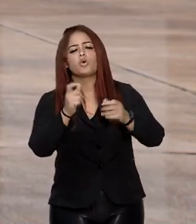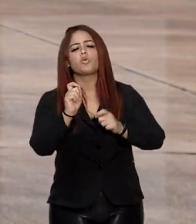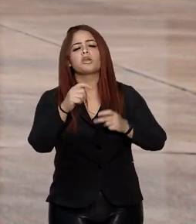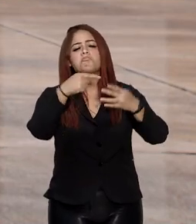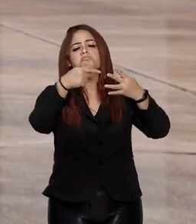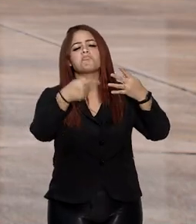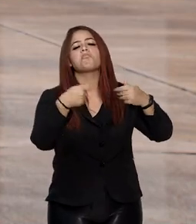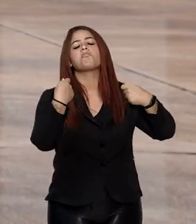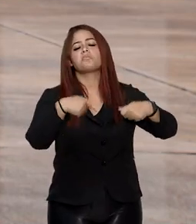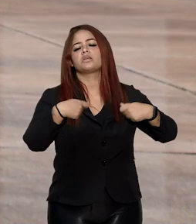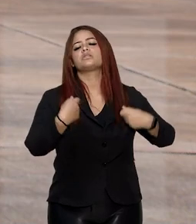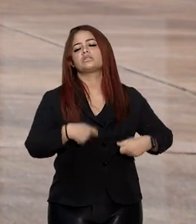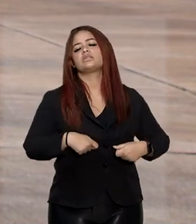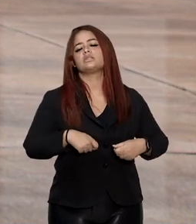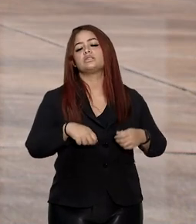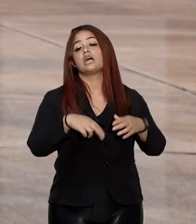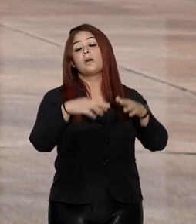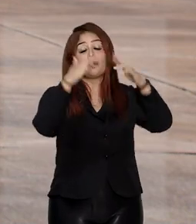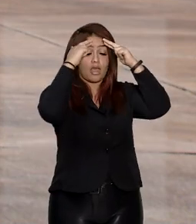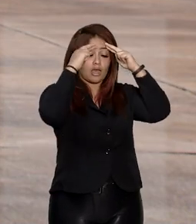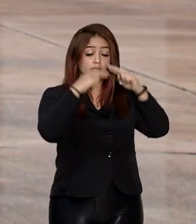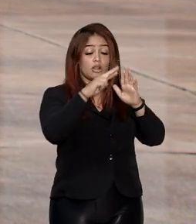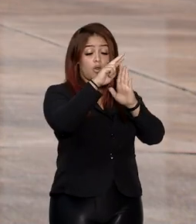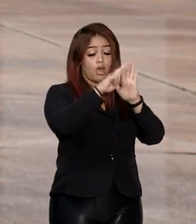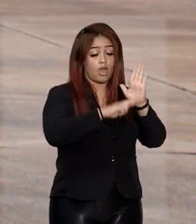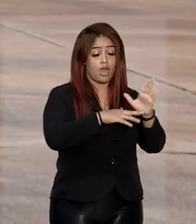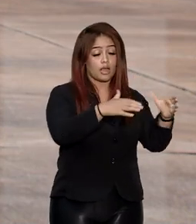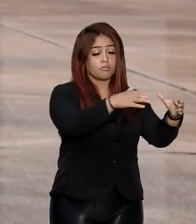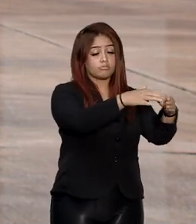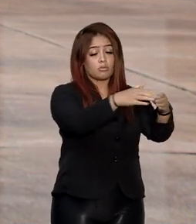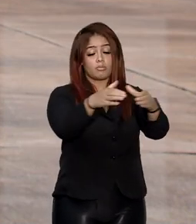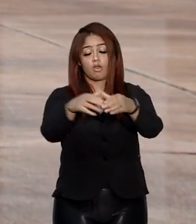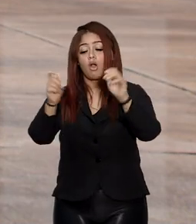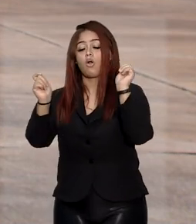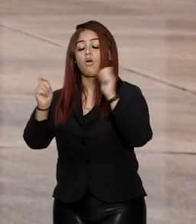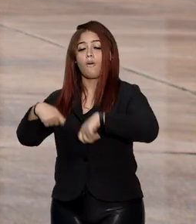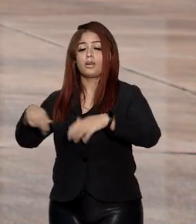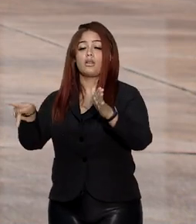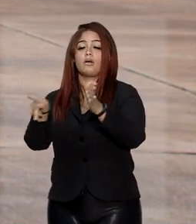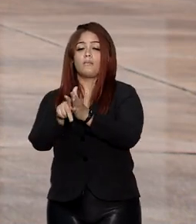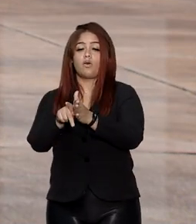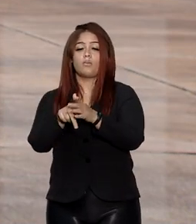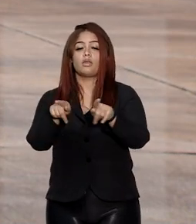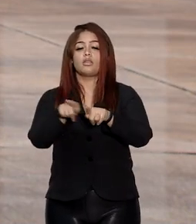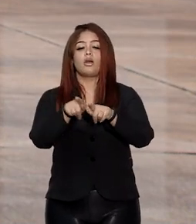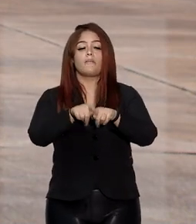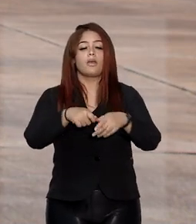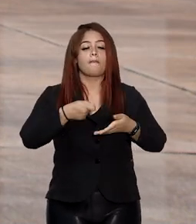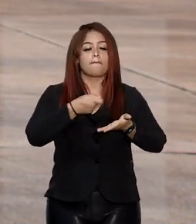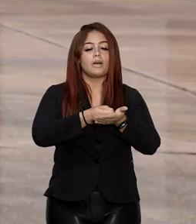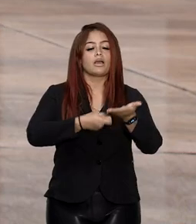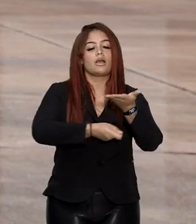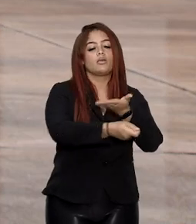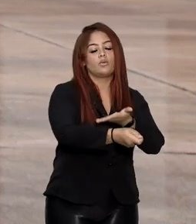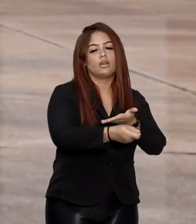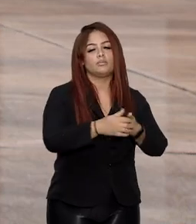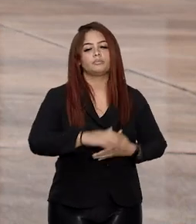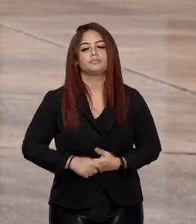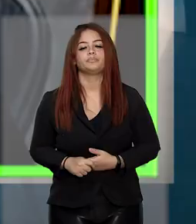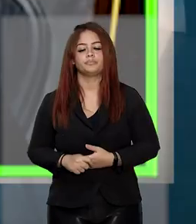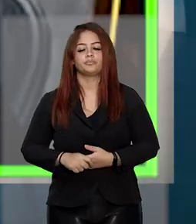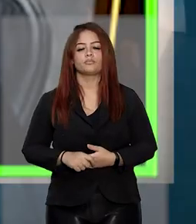decisão conforme as regras de repartição de competências e determinar o ressarcimento a quem suportou o ônus